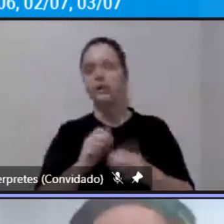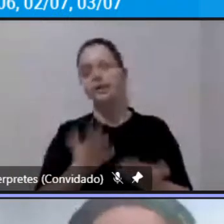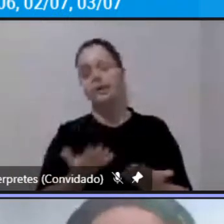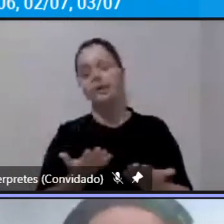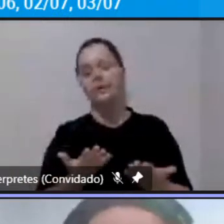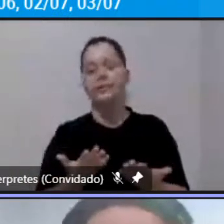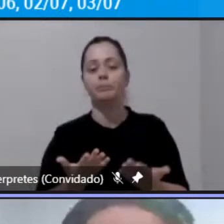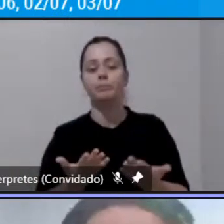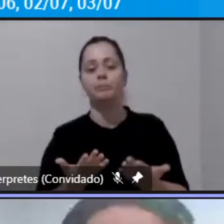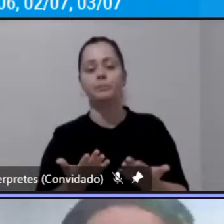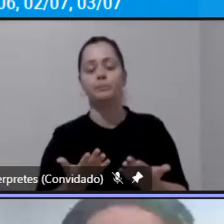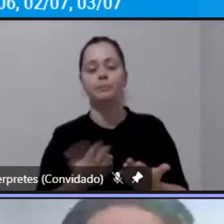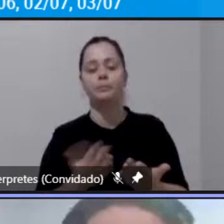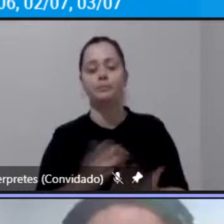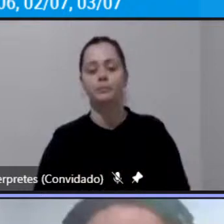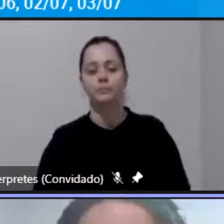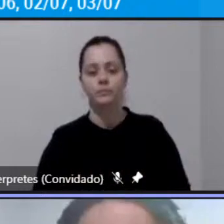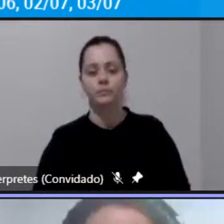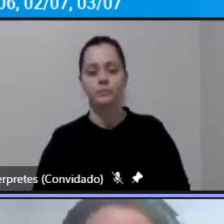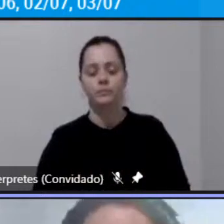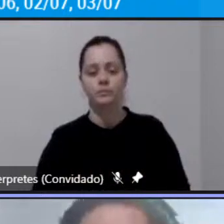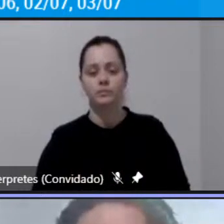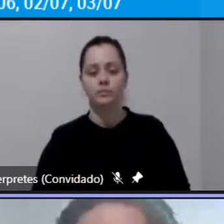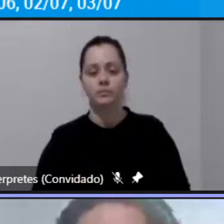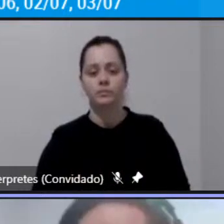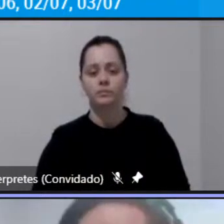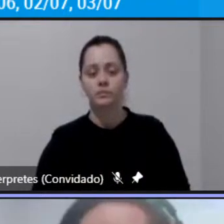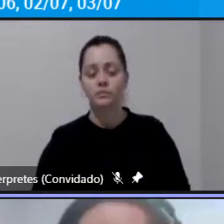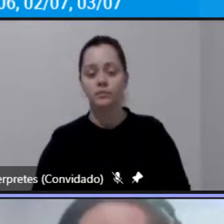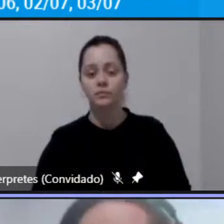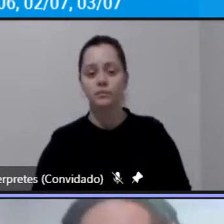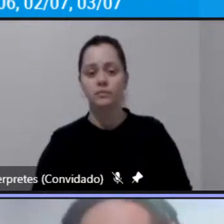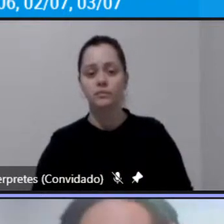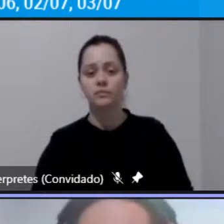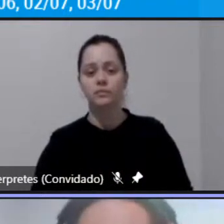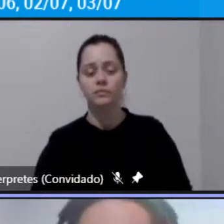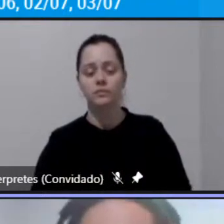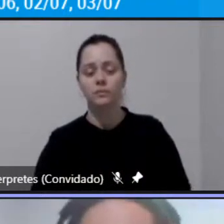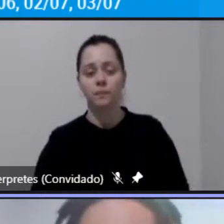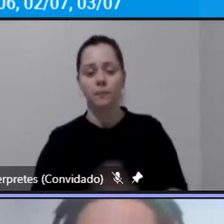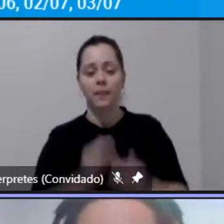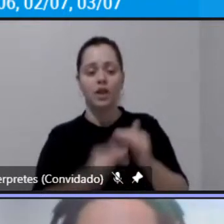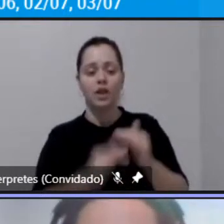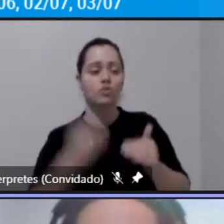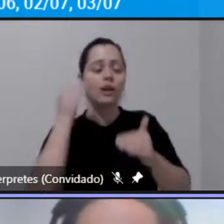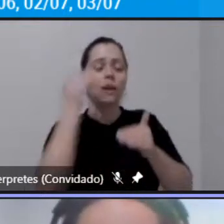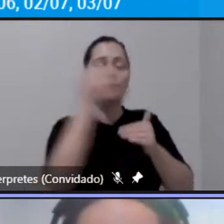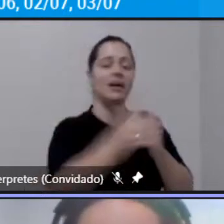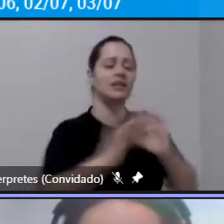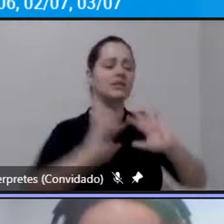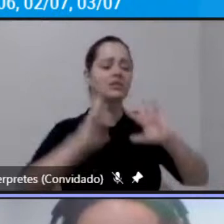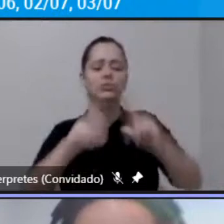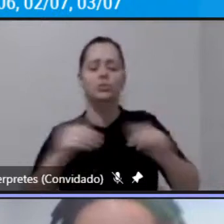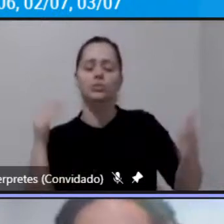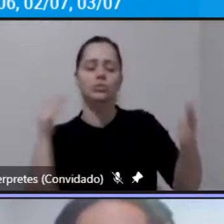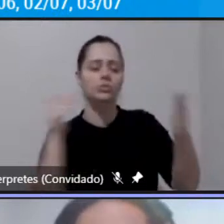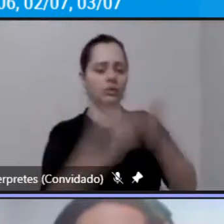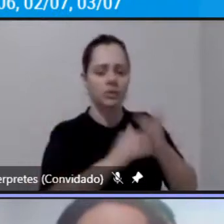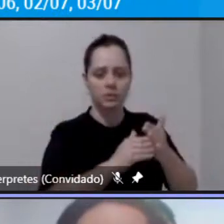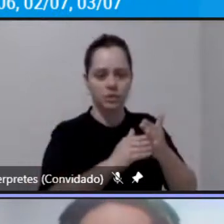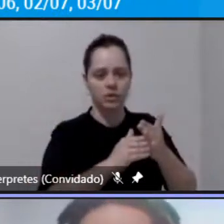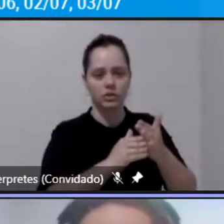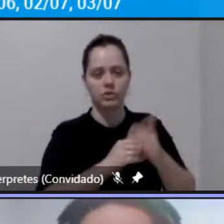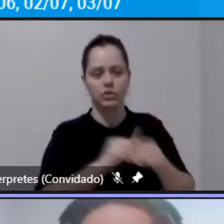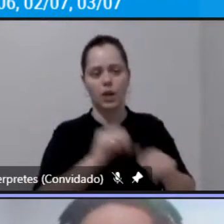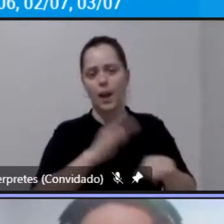essas né que que ultrapassam os limites das subregiões a